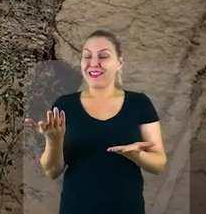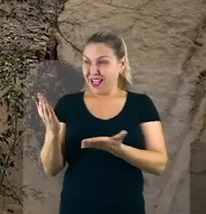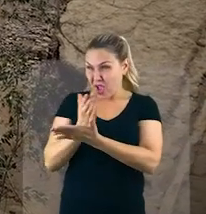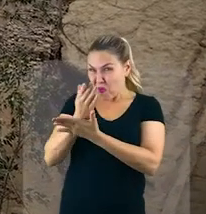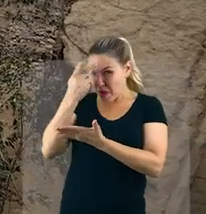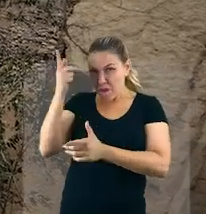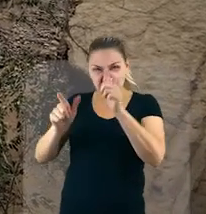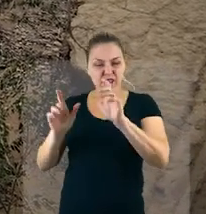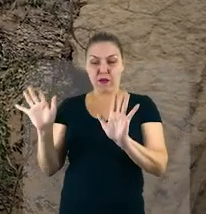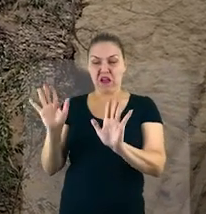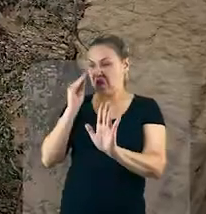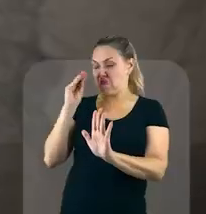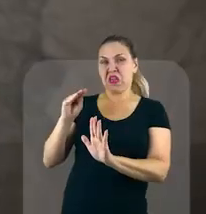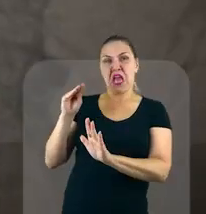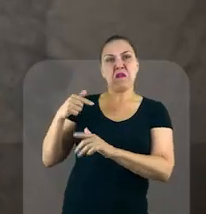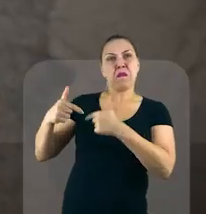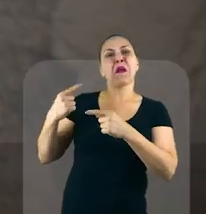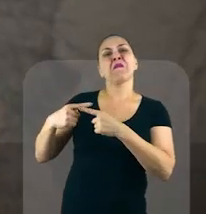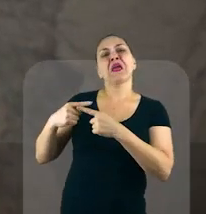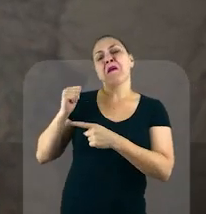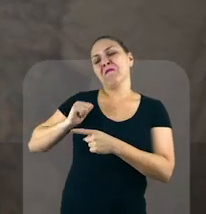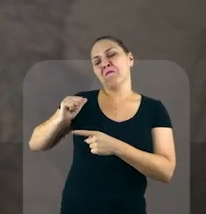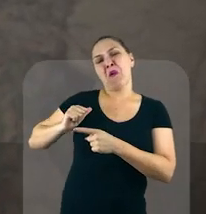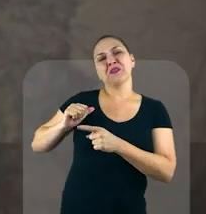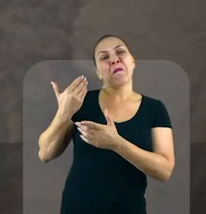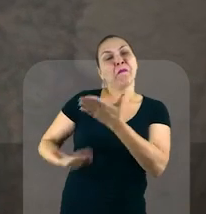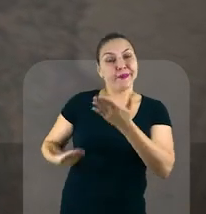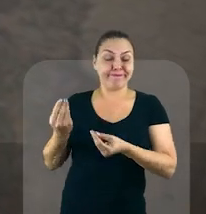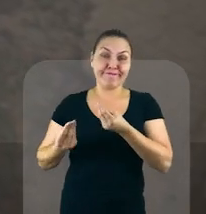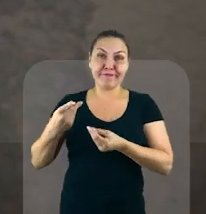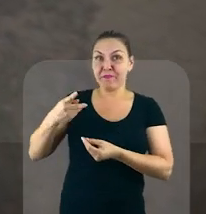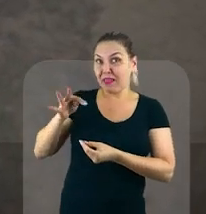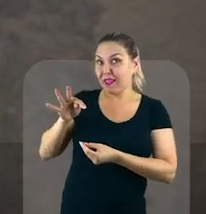Lula também impediu de gerar emprego no sertão nordestino.